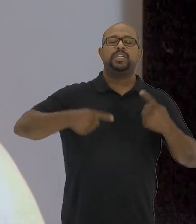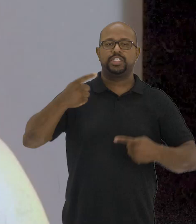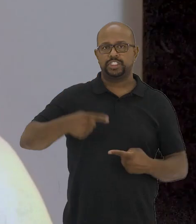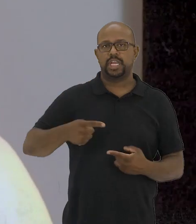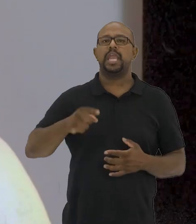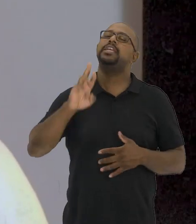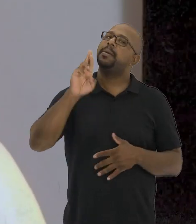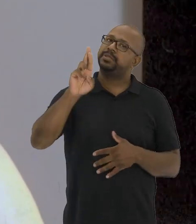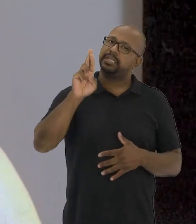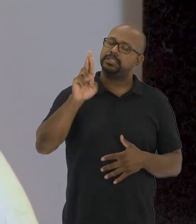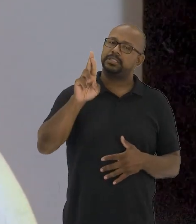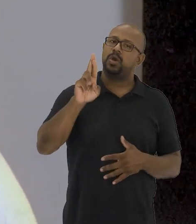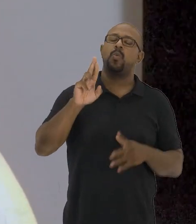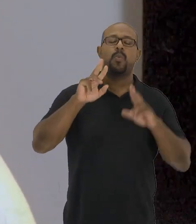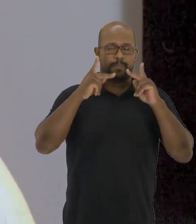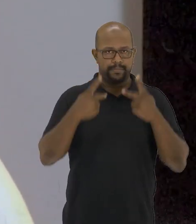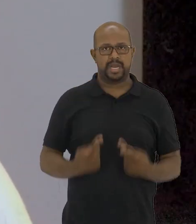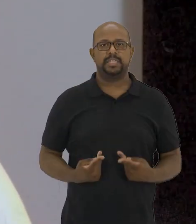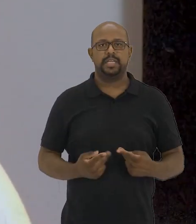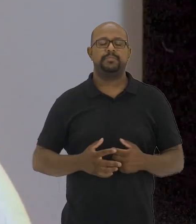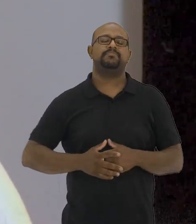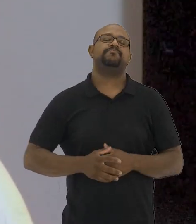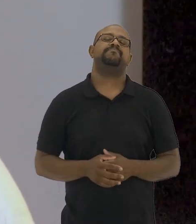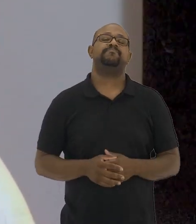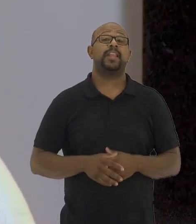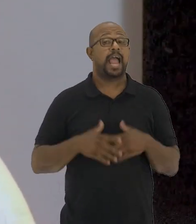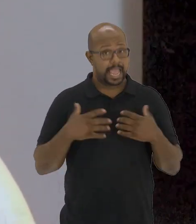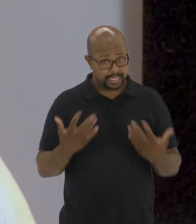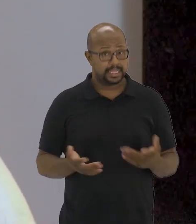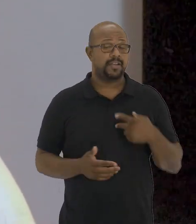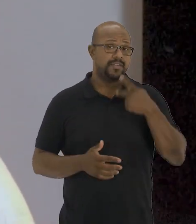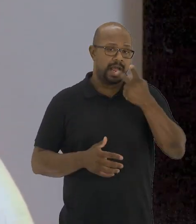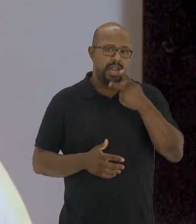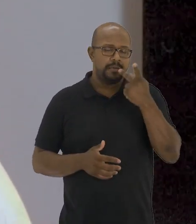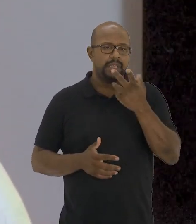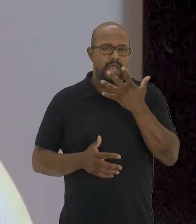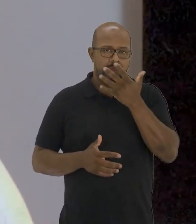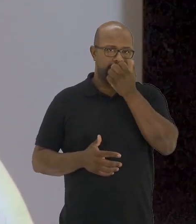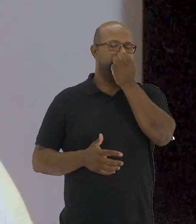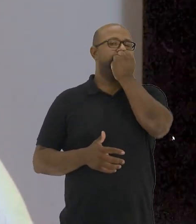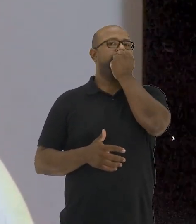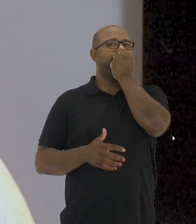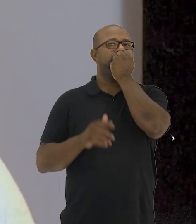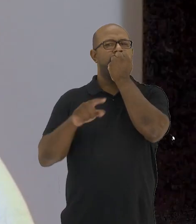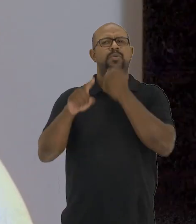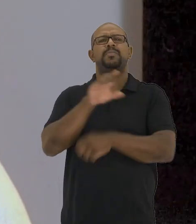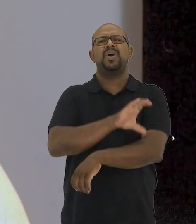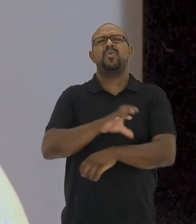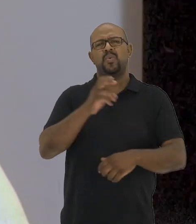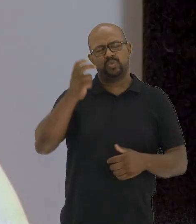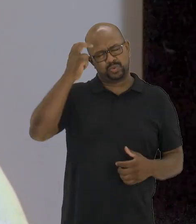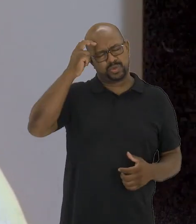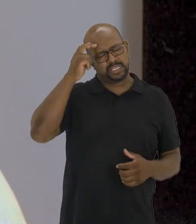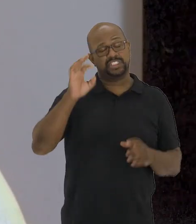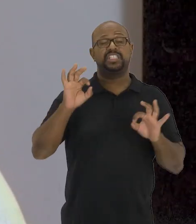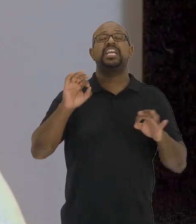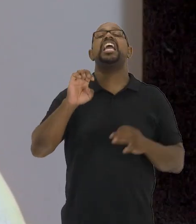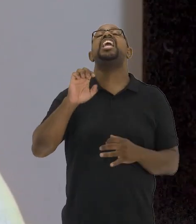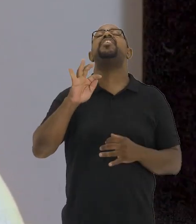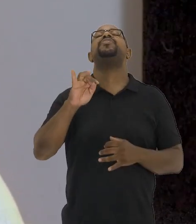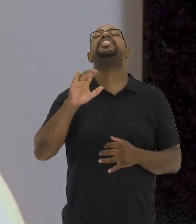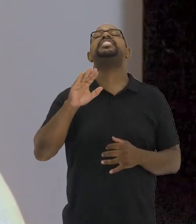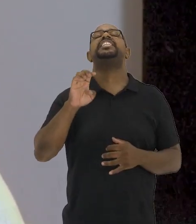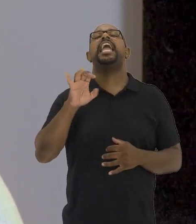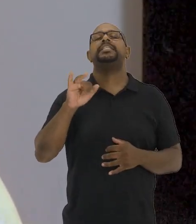representação política e representação humana. Ainda falamos silenciados por uma